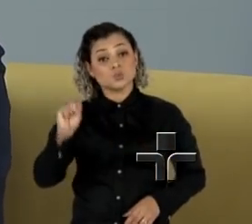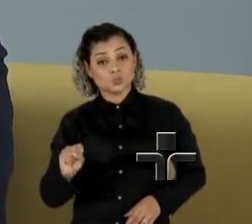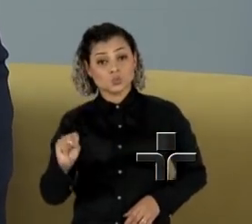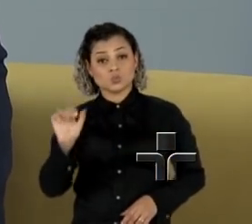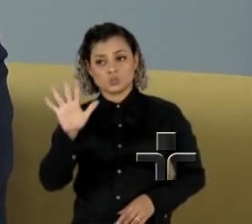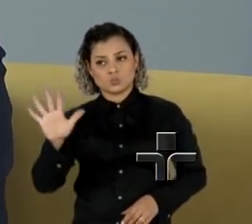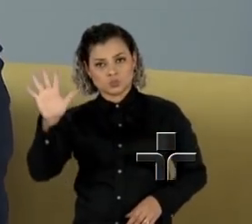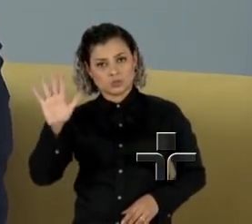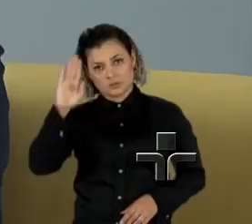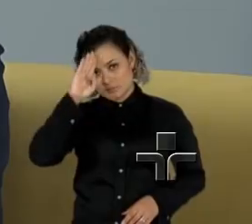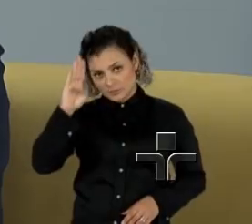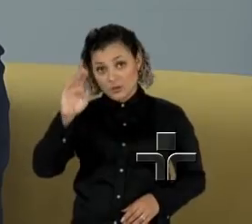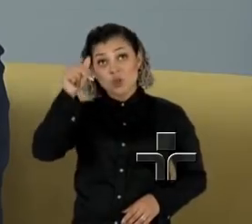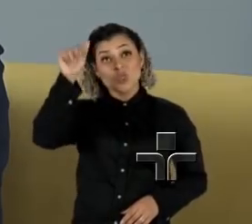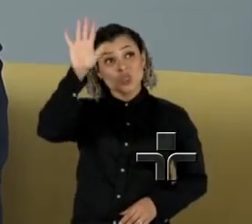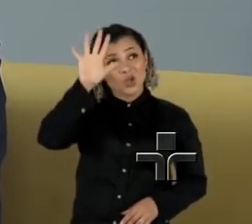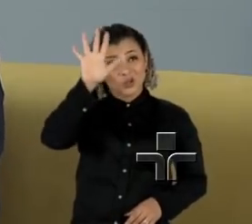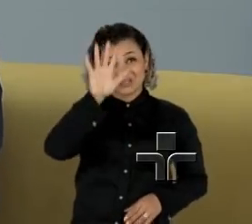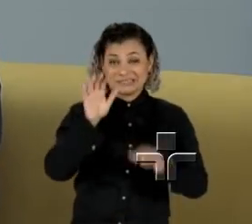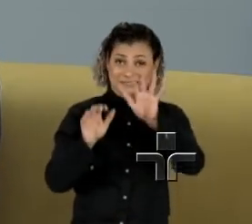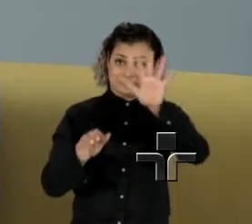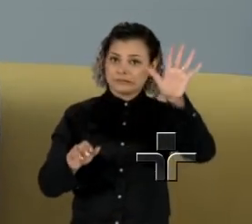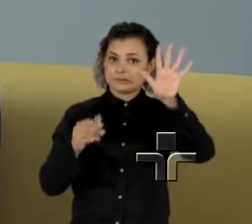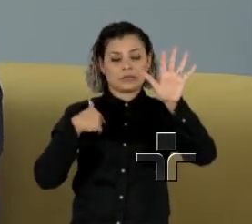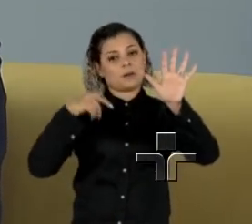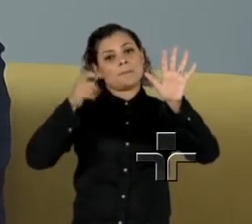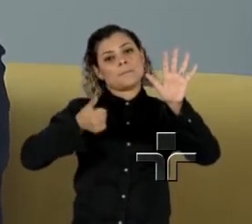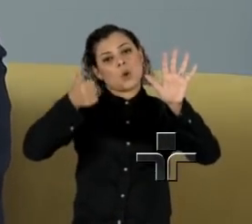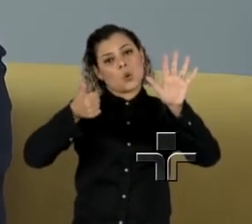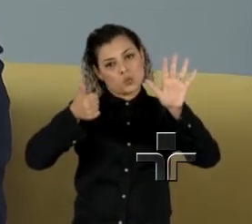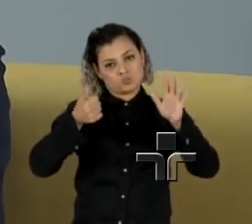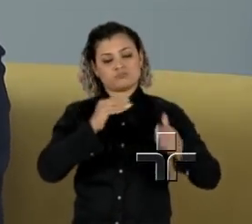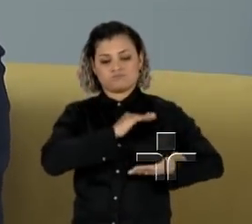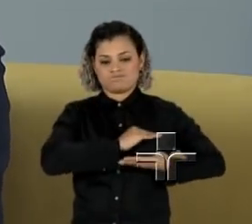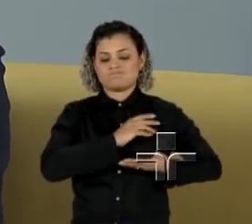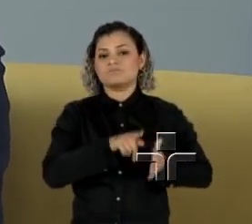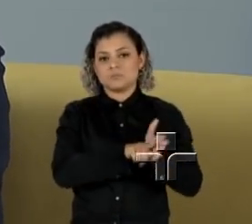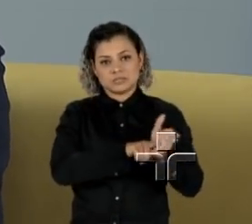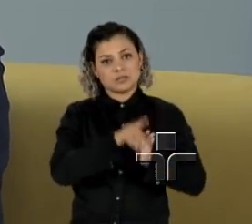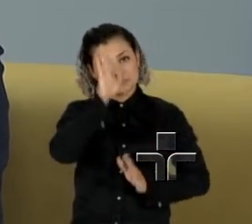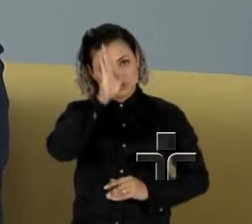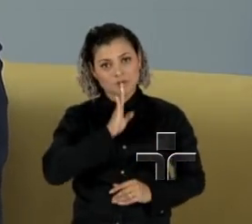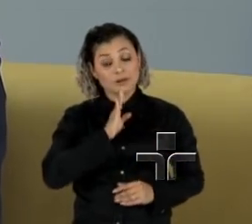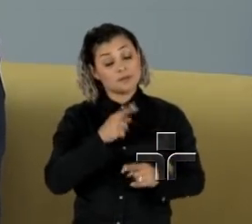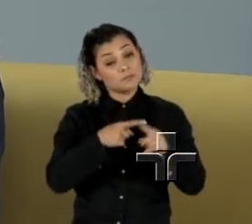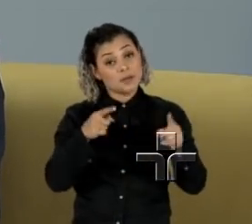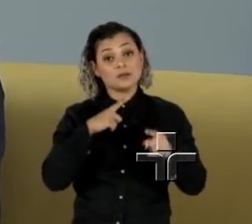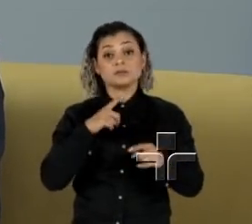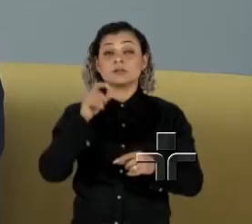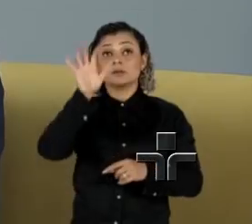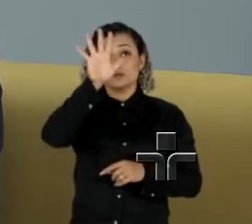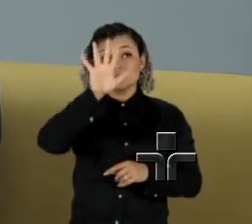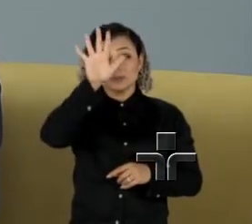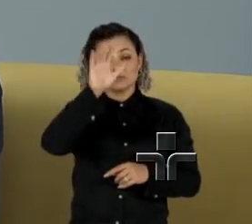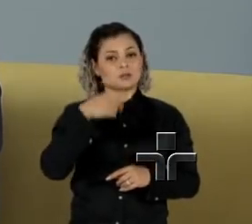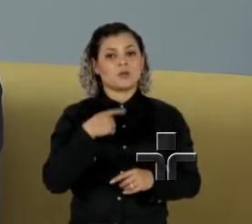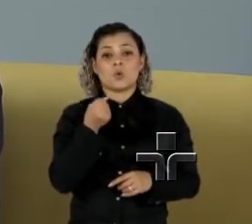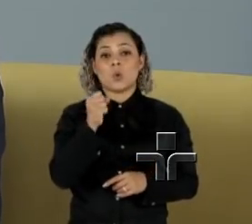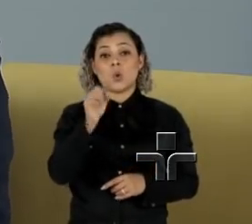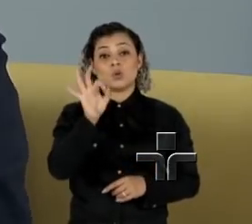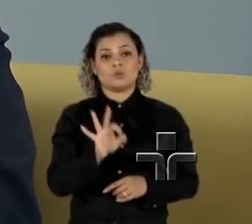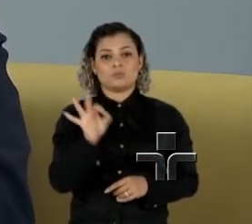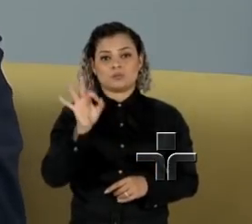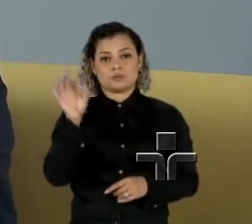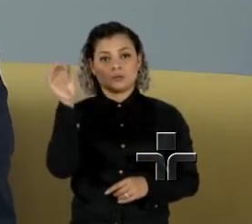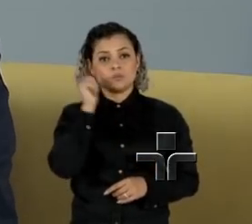Sudeste. Nos estados do Norte e Nordeste, nós temos uma cobertura baixa ainda. Para você ter uma ideia, em algumas cidades do Nordeste, menos de 8% das